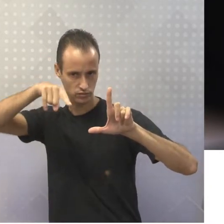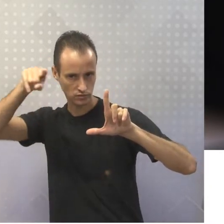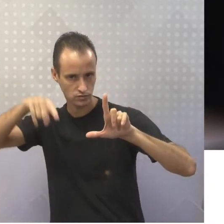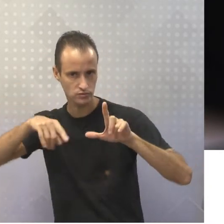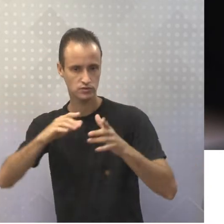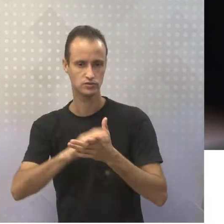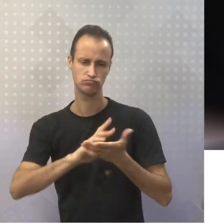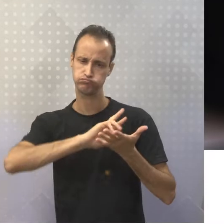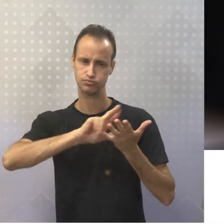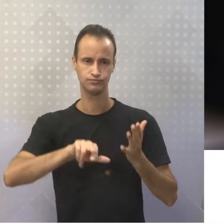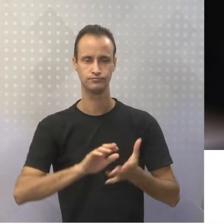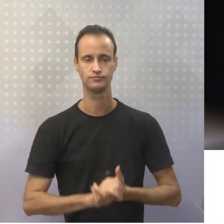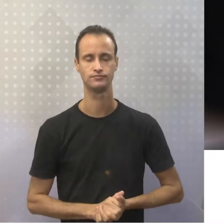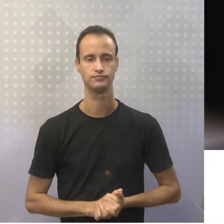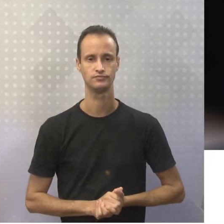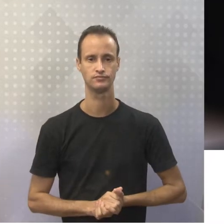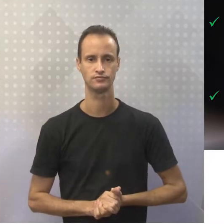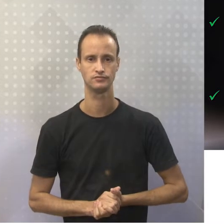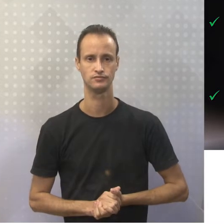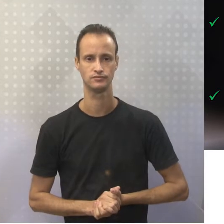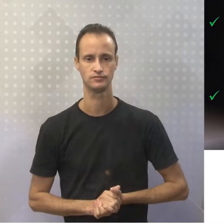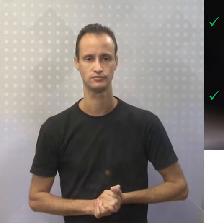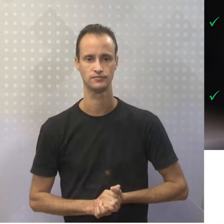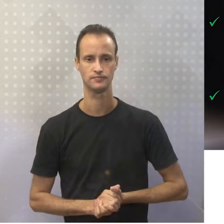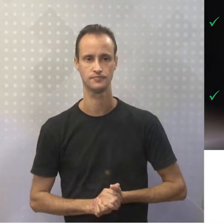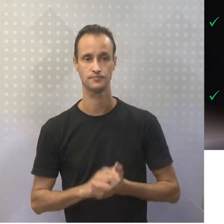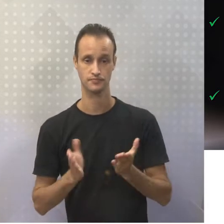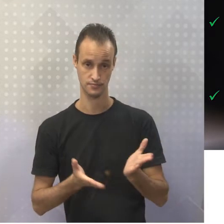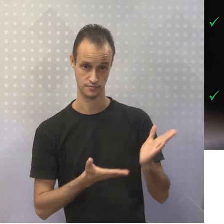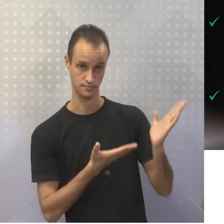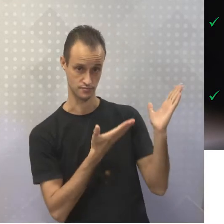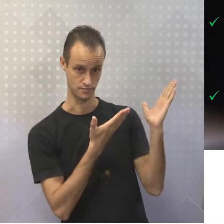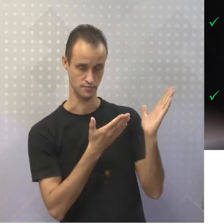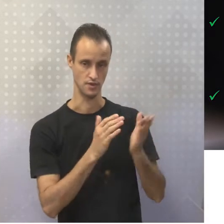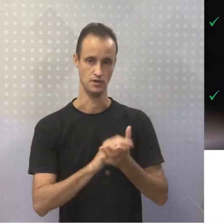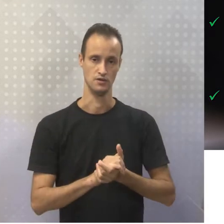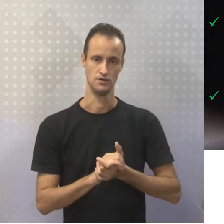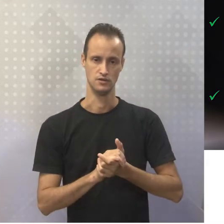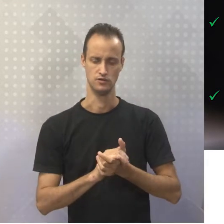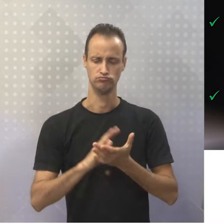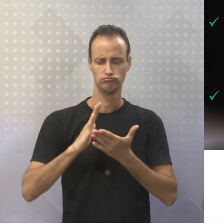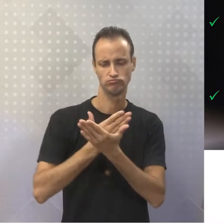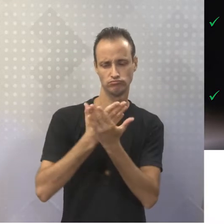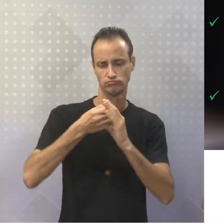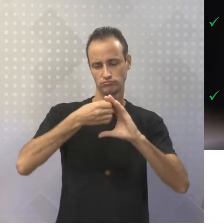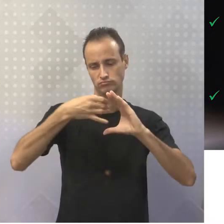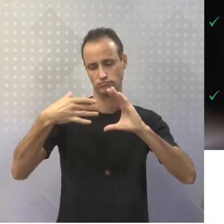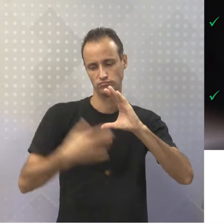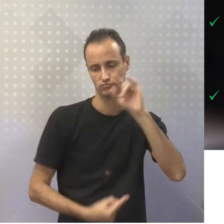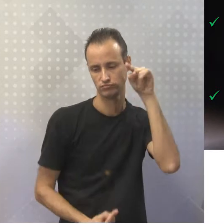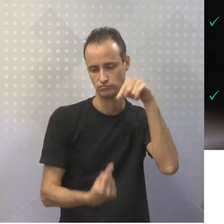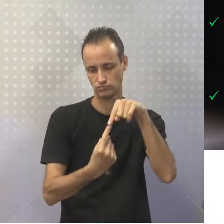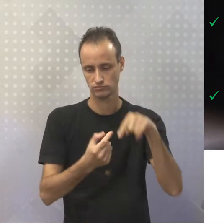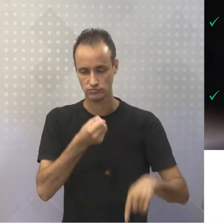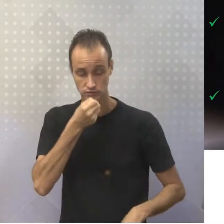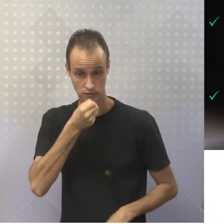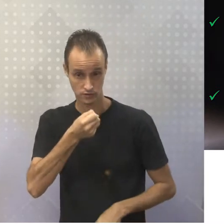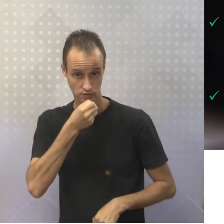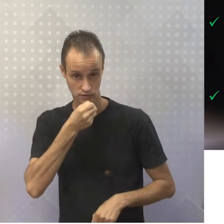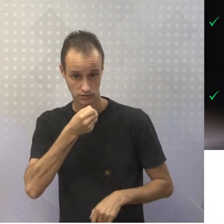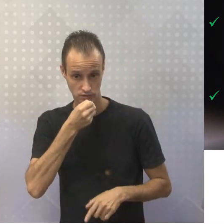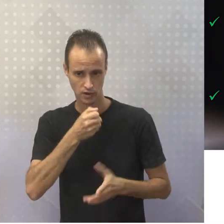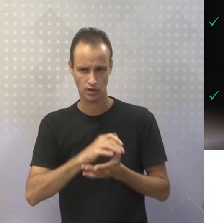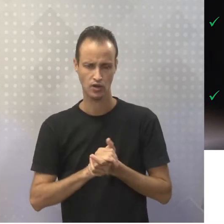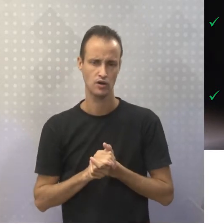etc. Eu vou trazer para vocês algumas características da reportagem. E já